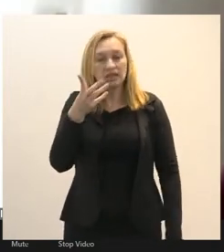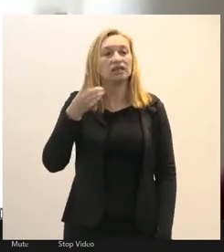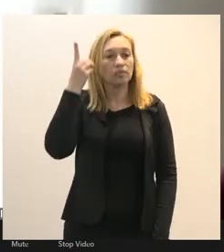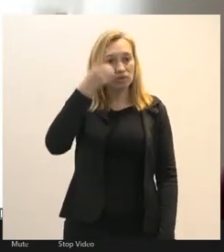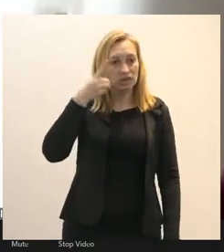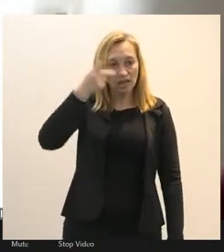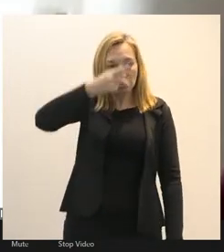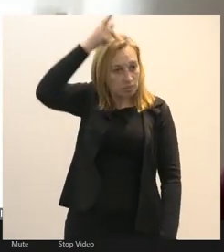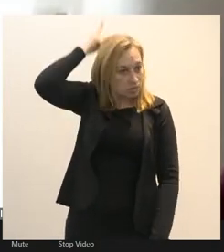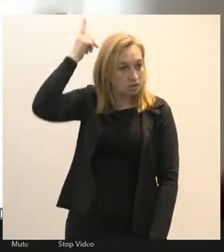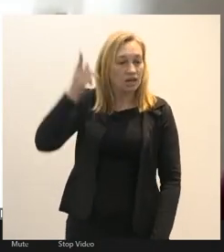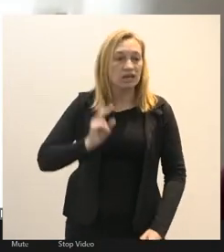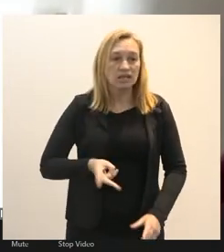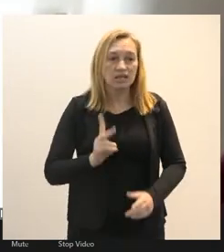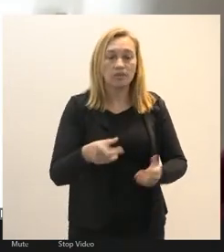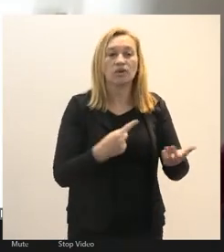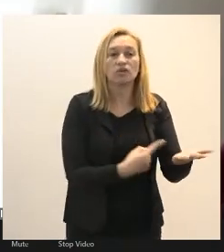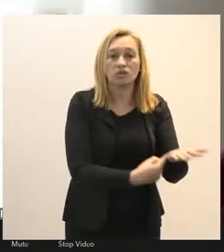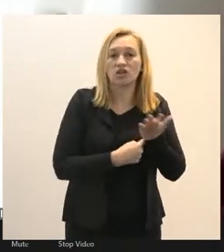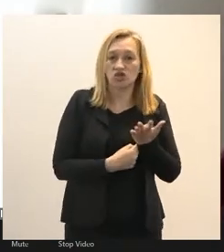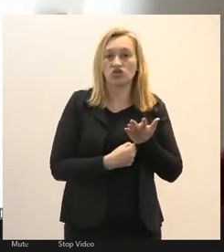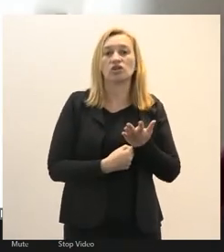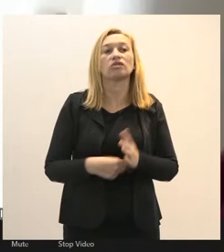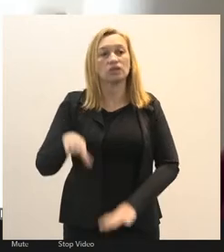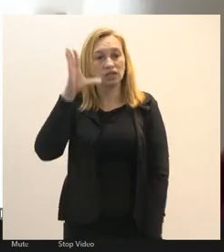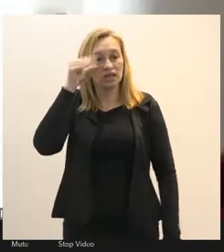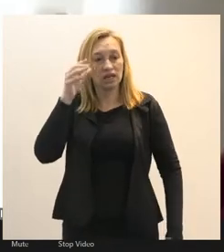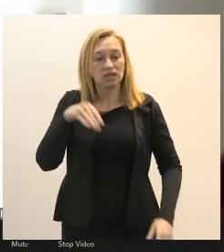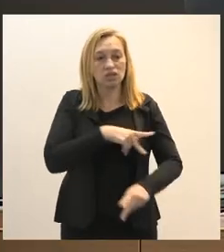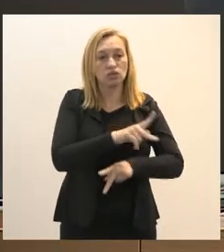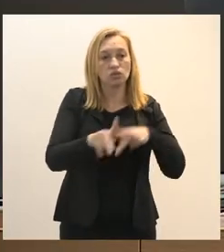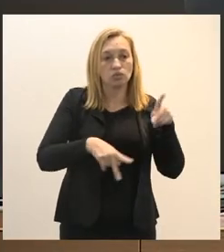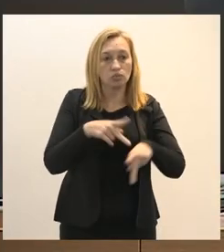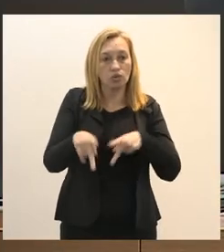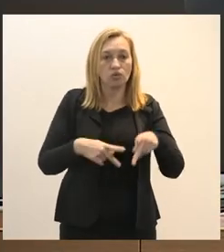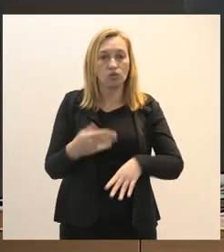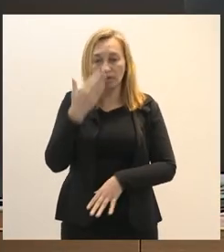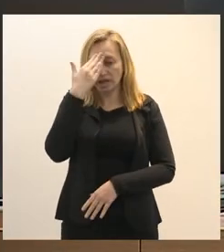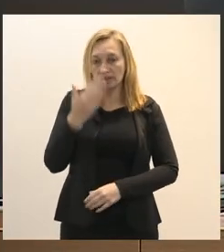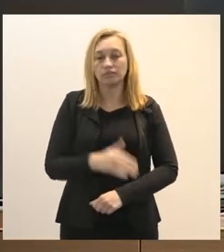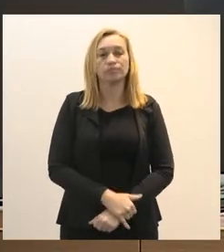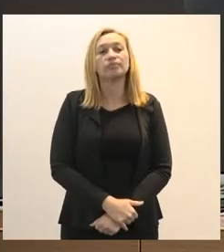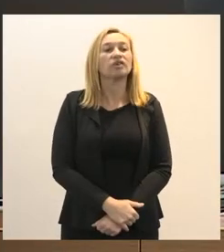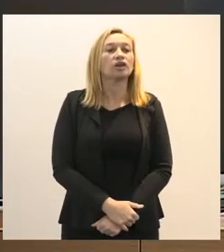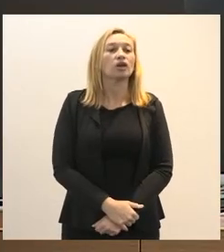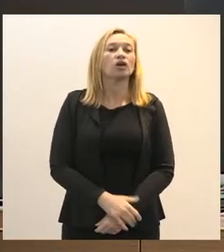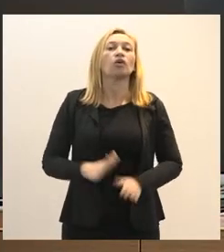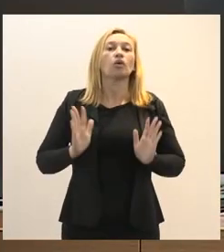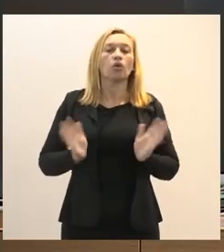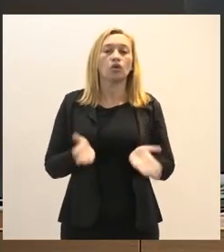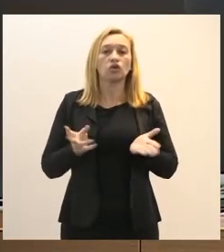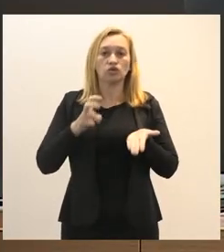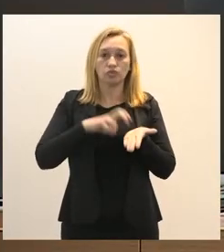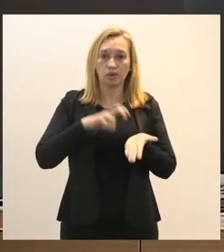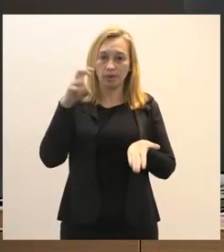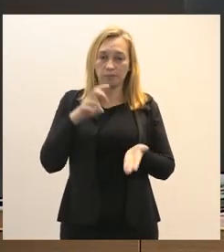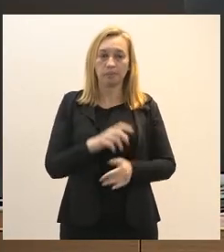atuando em defesa dos interesses da nação muito obrigado hoje na parte da manhã